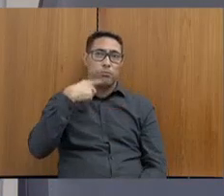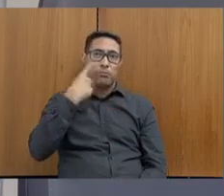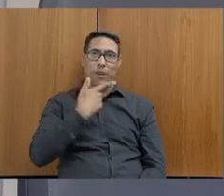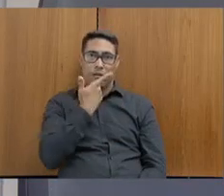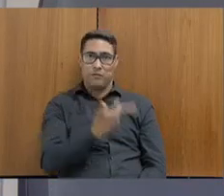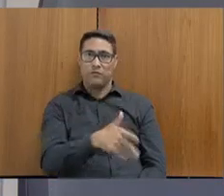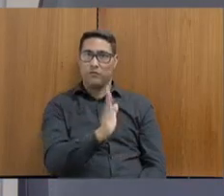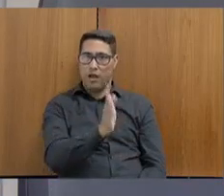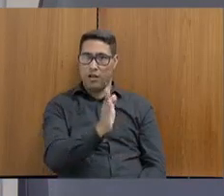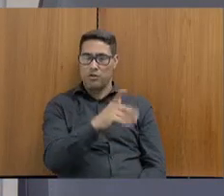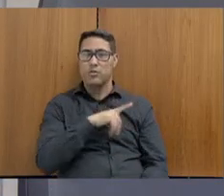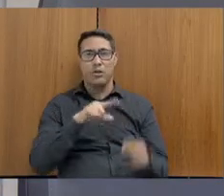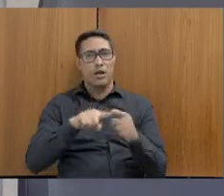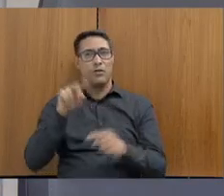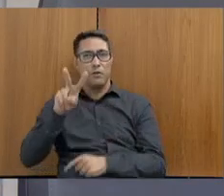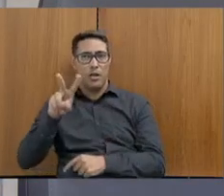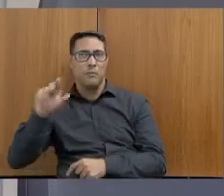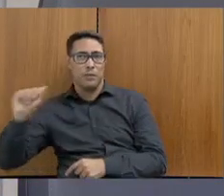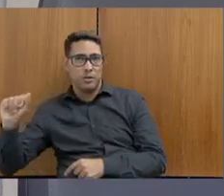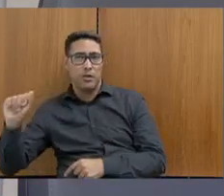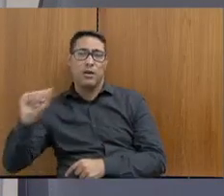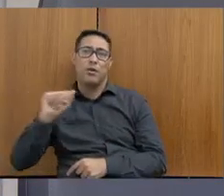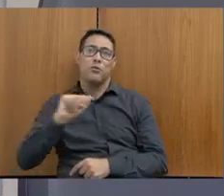alimentação da polícia penal.